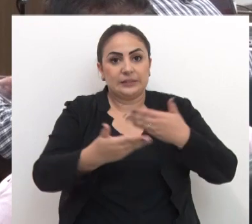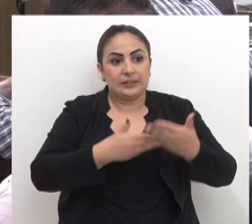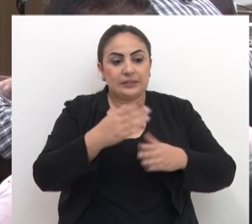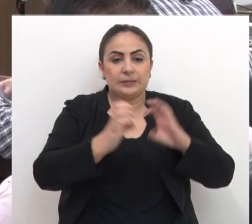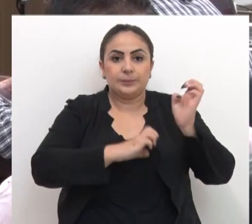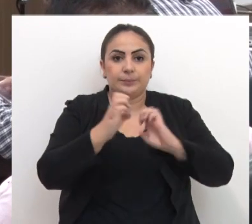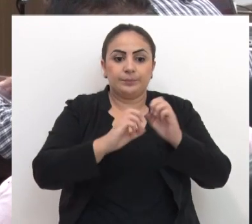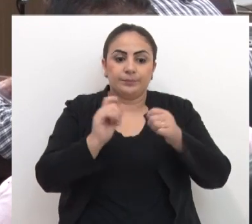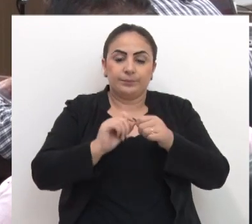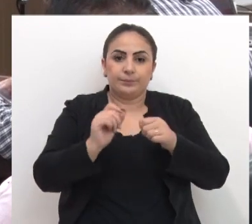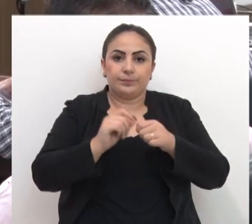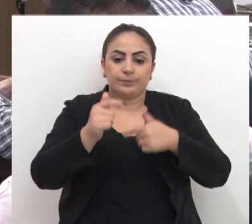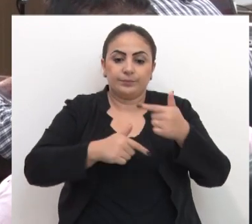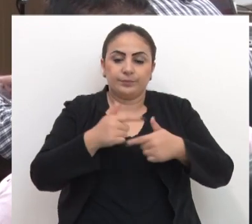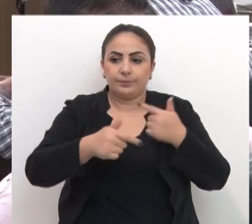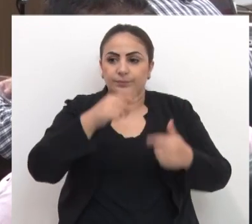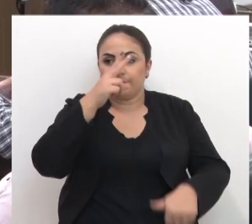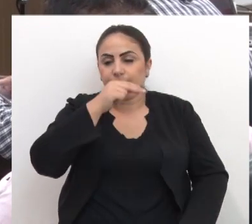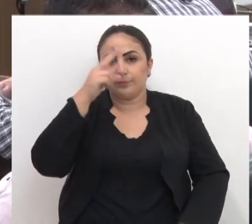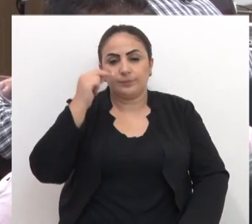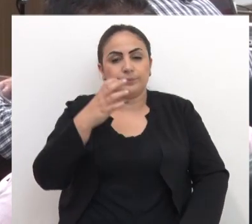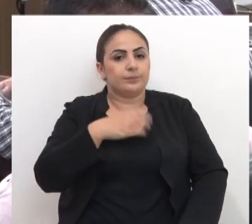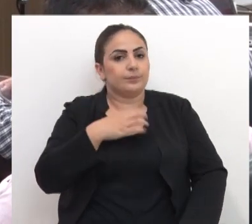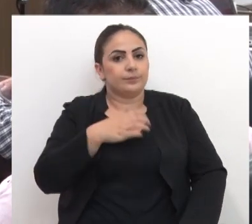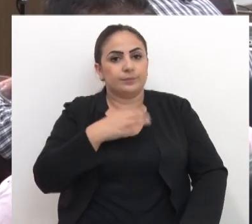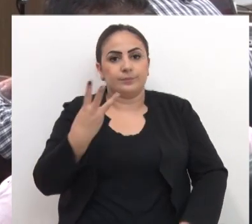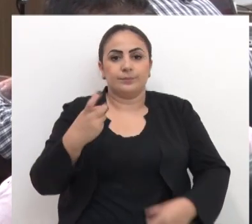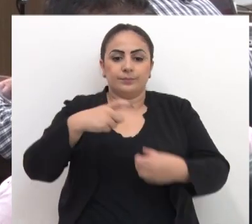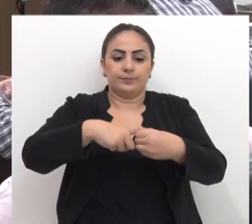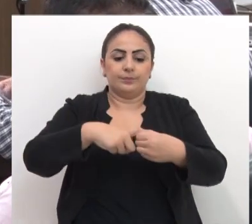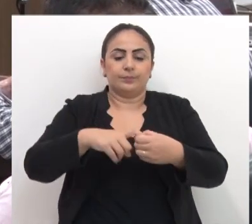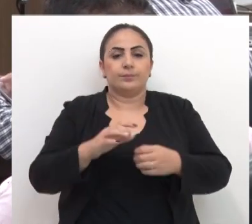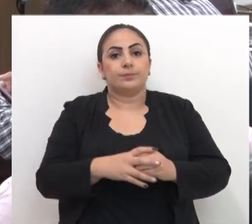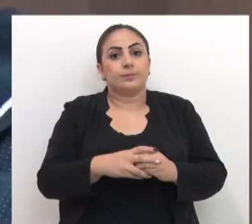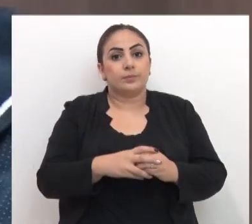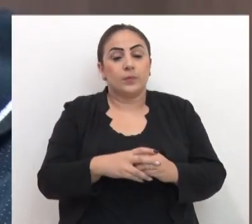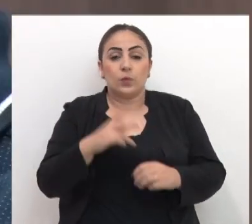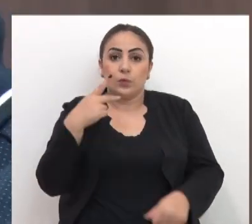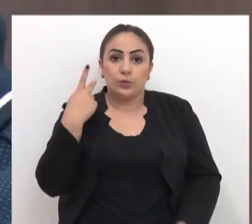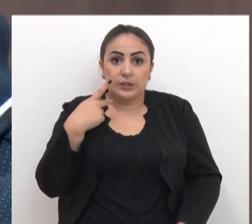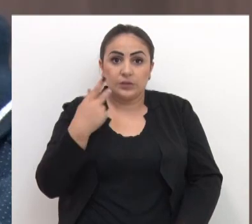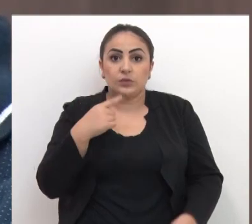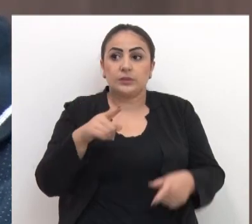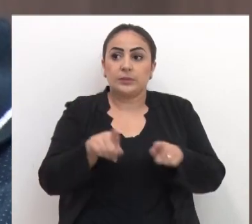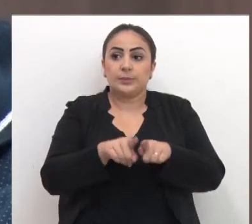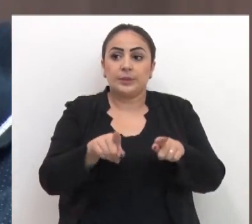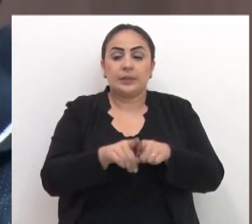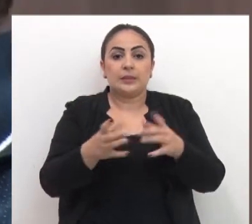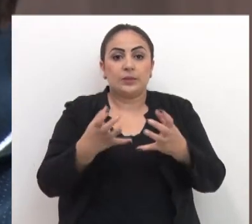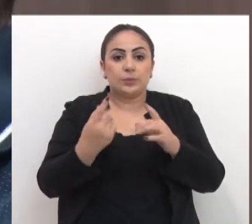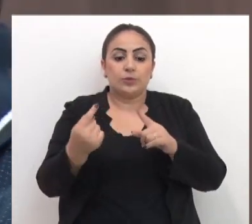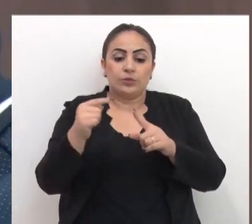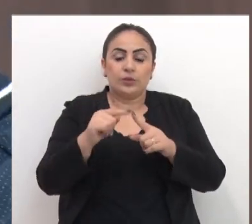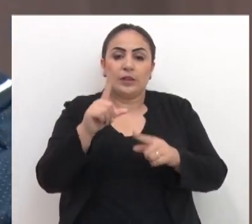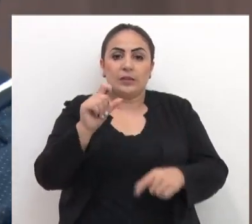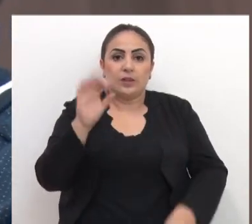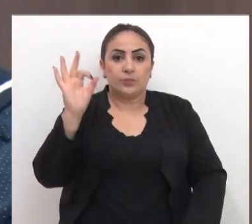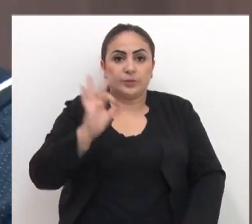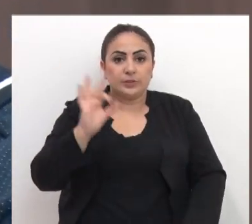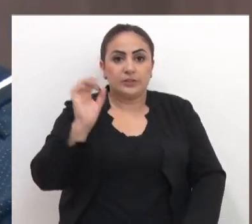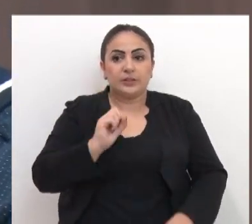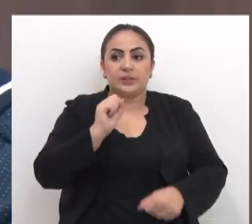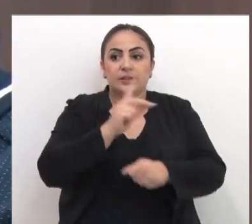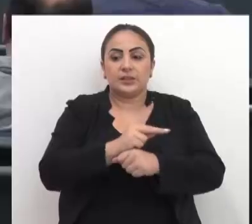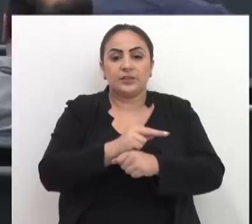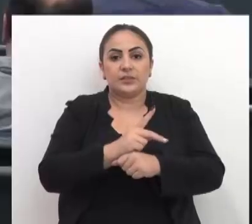empresas que prestam serviço para a Prefeitura de forma terceirizada. O parlamentar pretendia que 10%